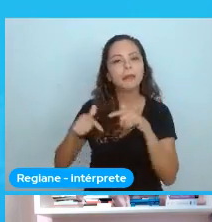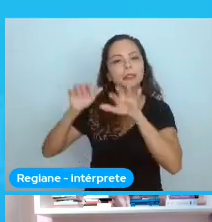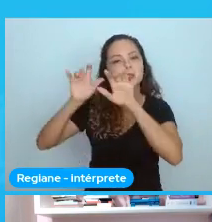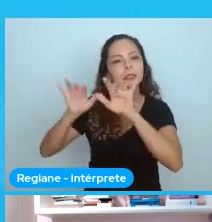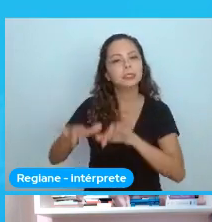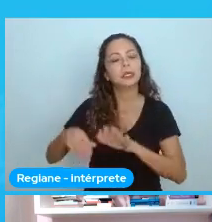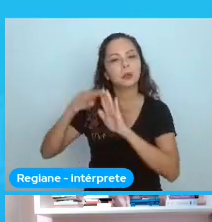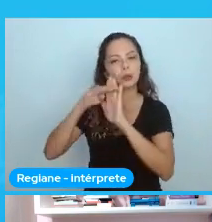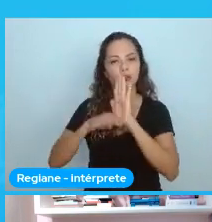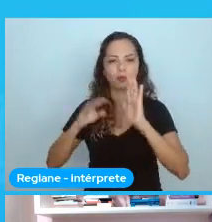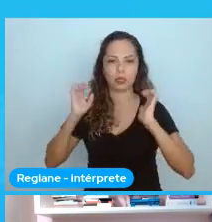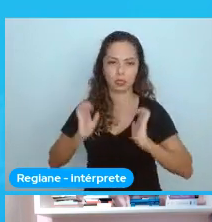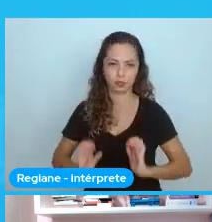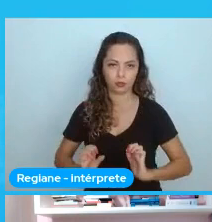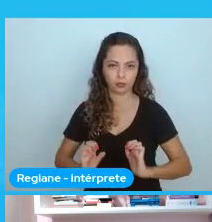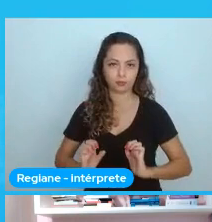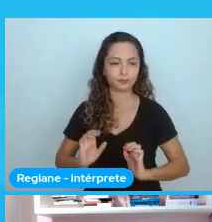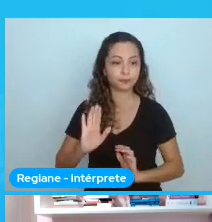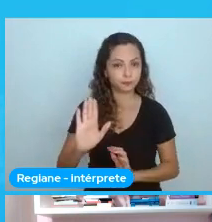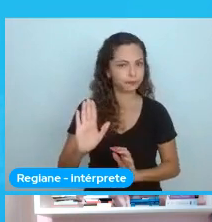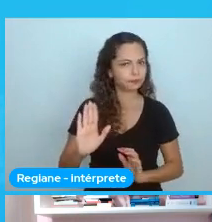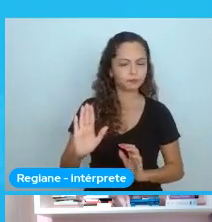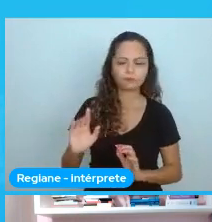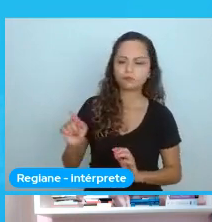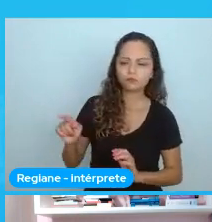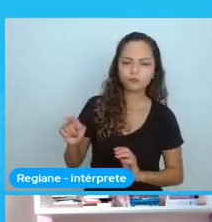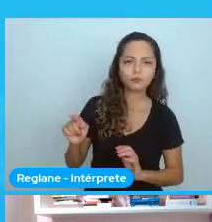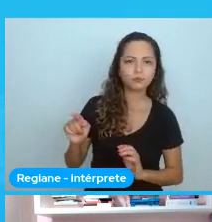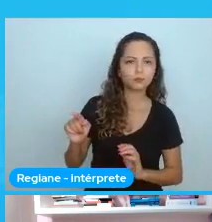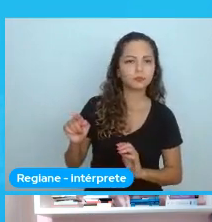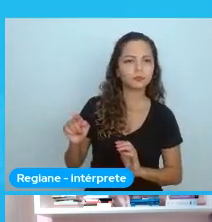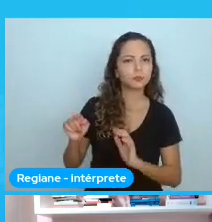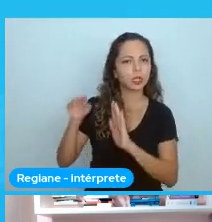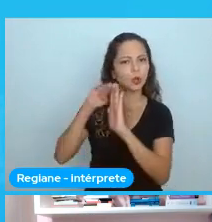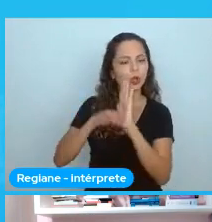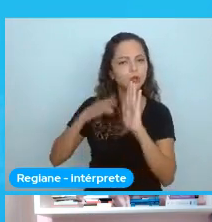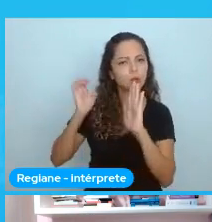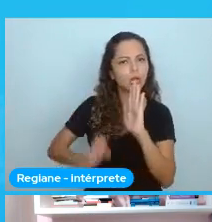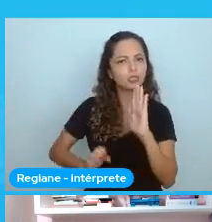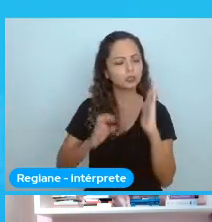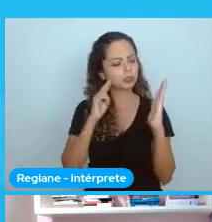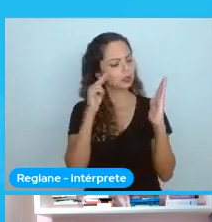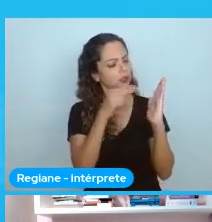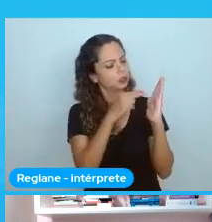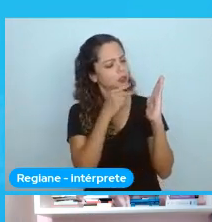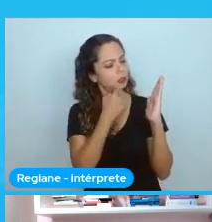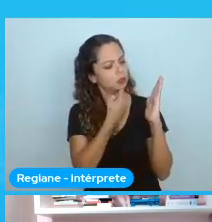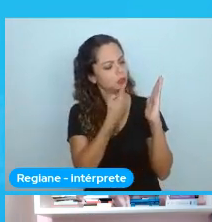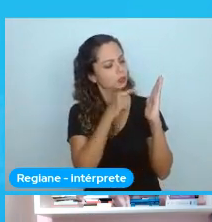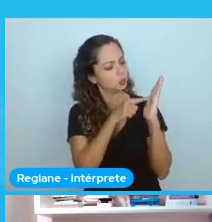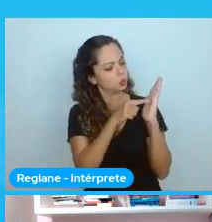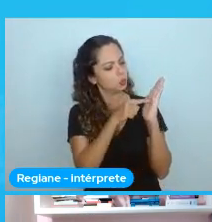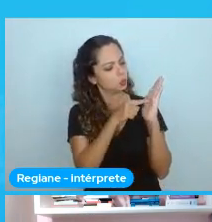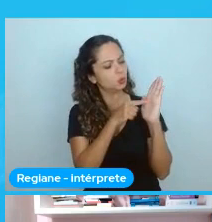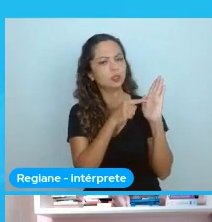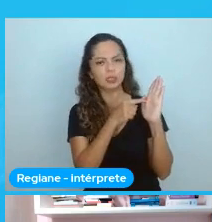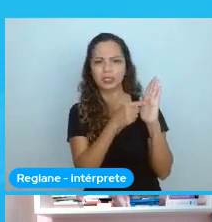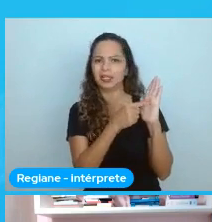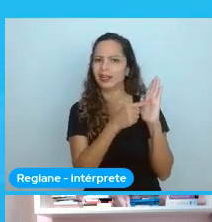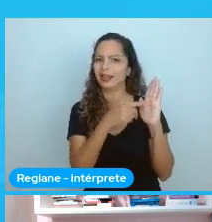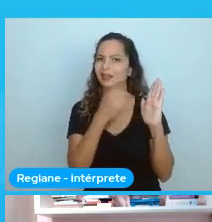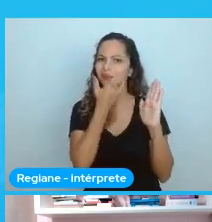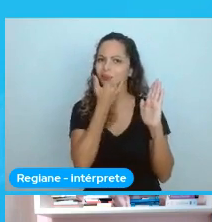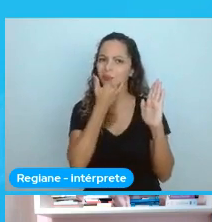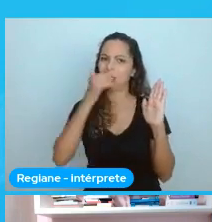E mesmo que eu olhe para o código de ética da vinta e eu pense, caramba, estou vendo aqui uma atitude que eles descrevem que nunca alguém da vinta acontecer